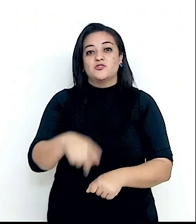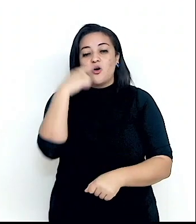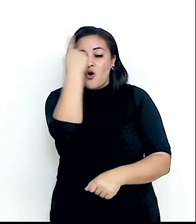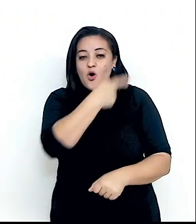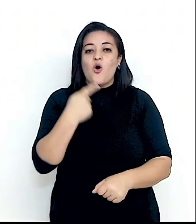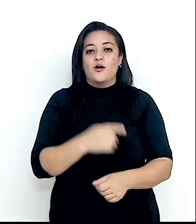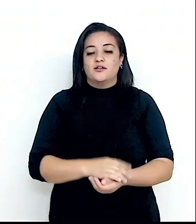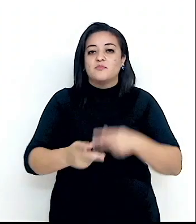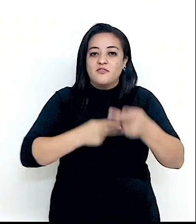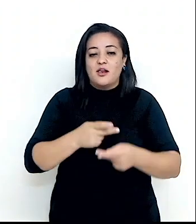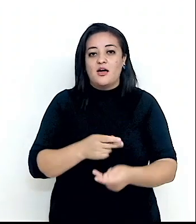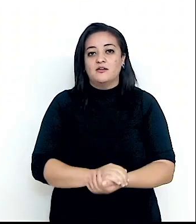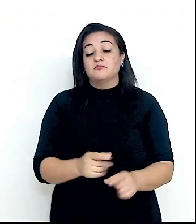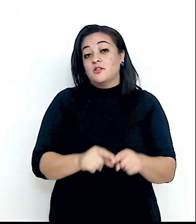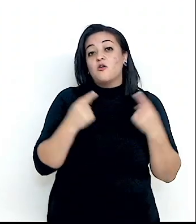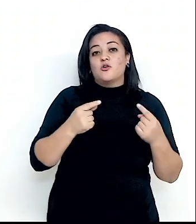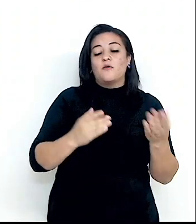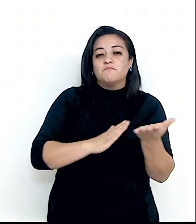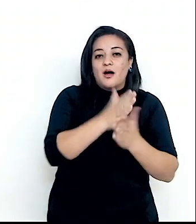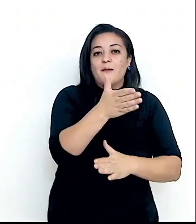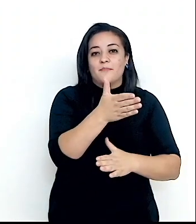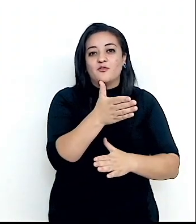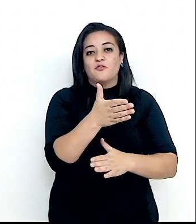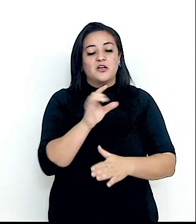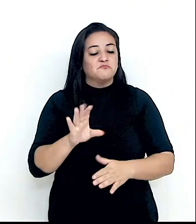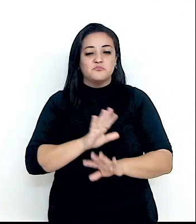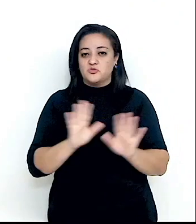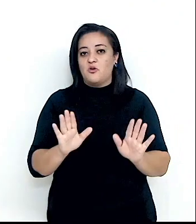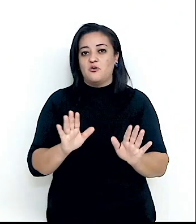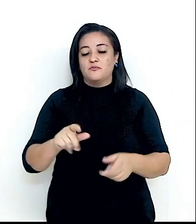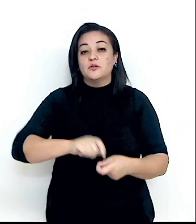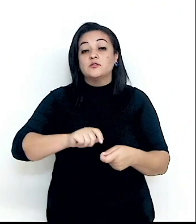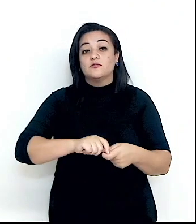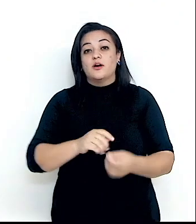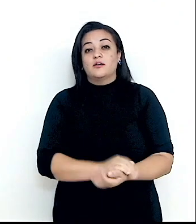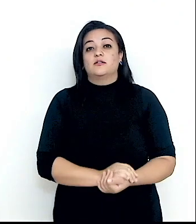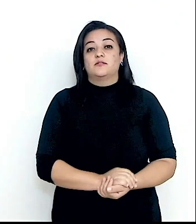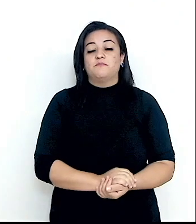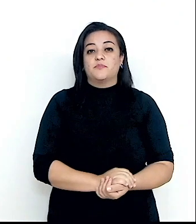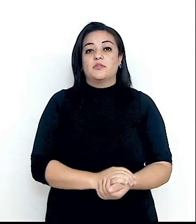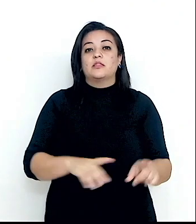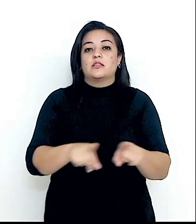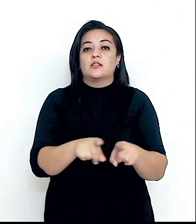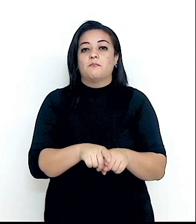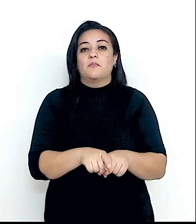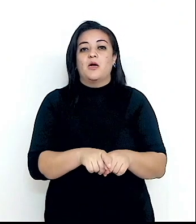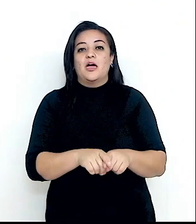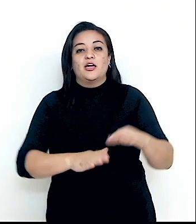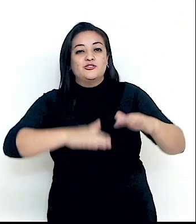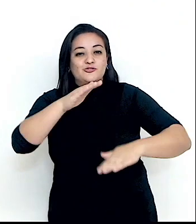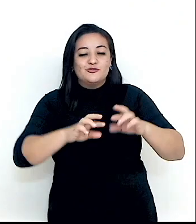contrário, é aprovado tacitamente. Isso cria, inclusive por razões de fuso horário, uma